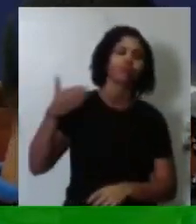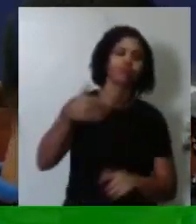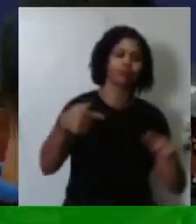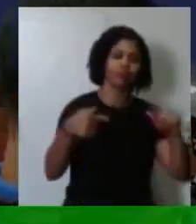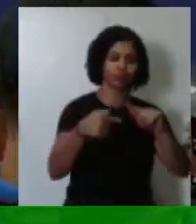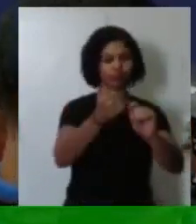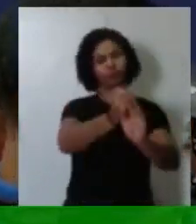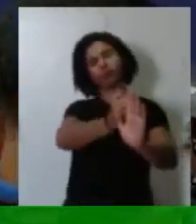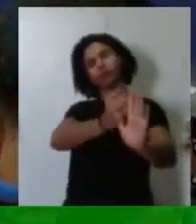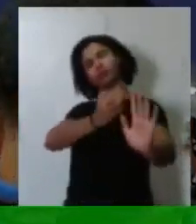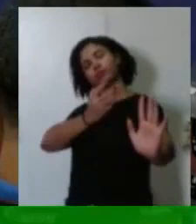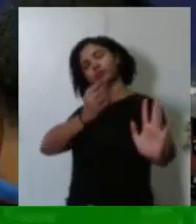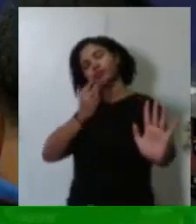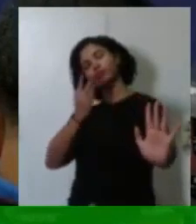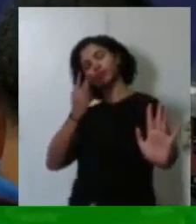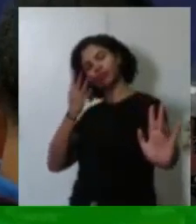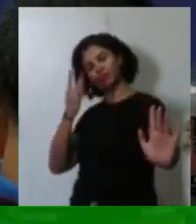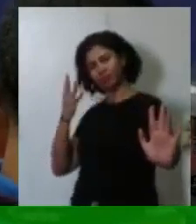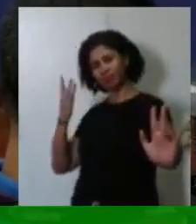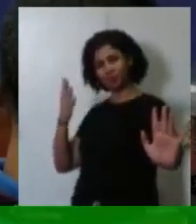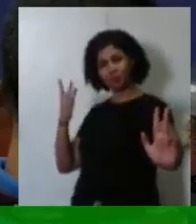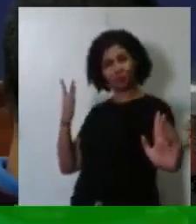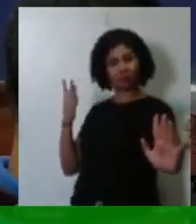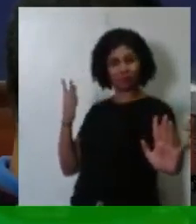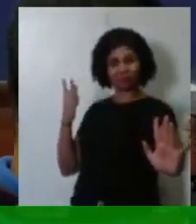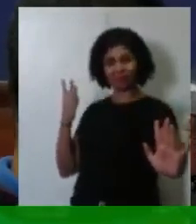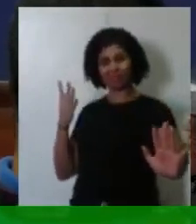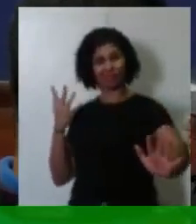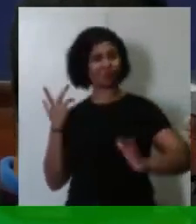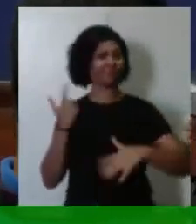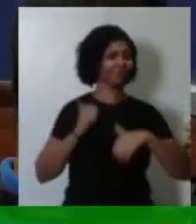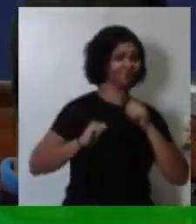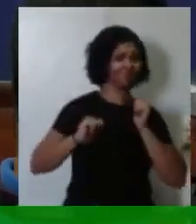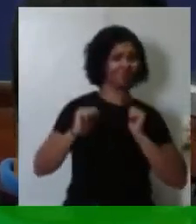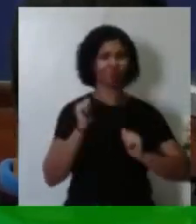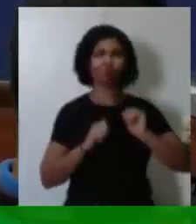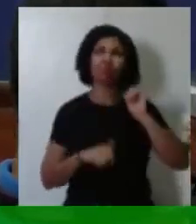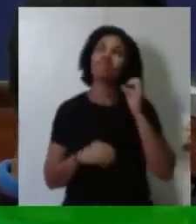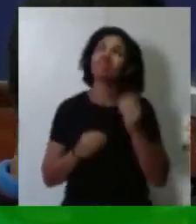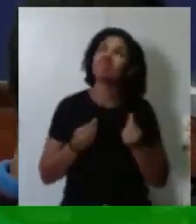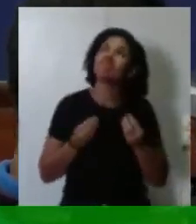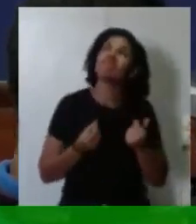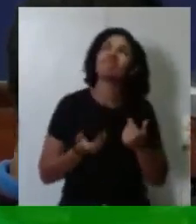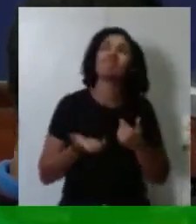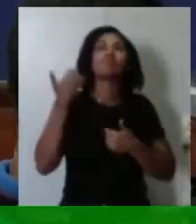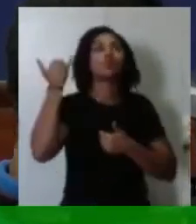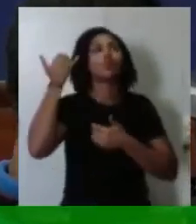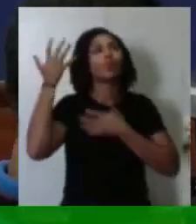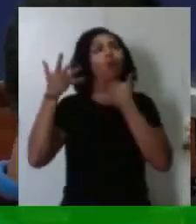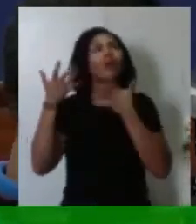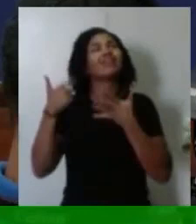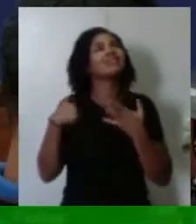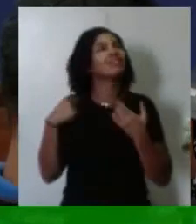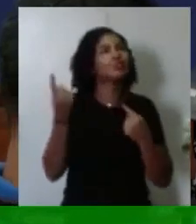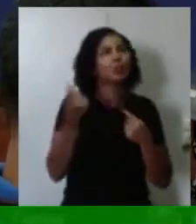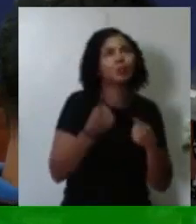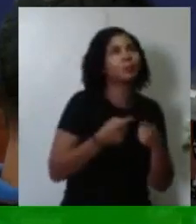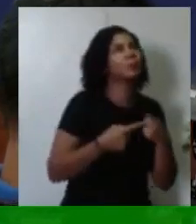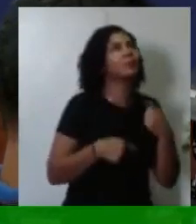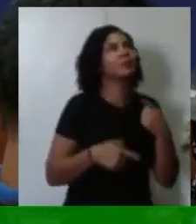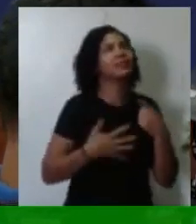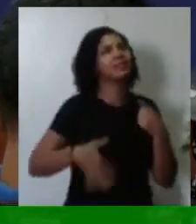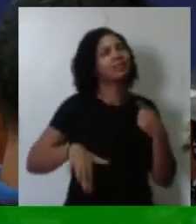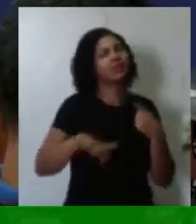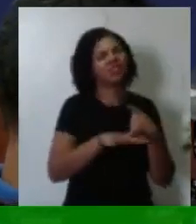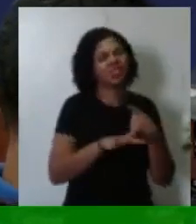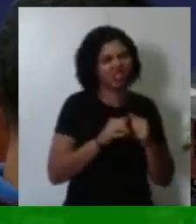estava uma fila enorme para inscrição. E eu senti aquela voz que disse, aí não é o seu lugar. E